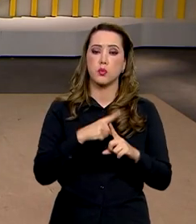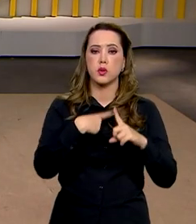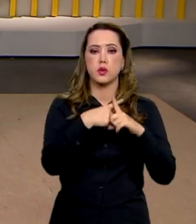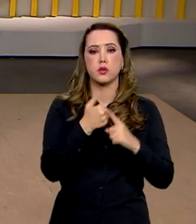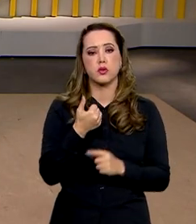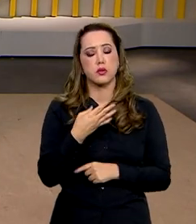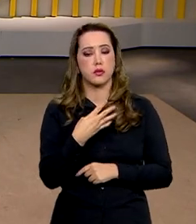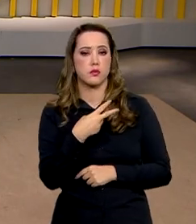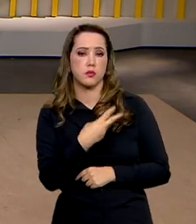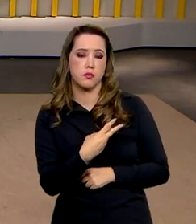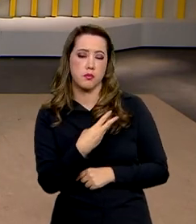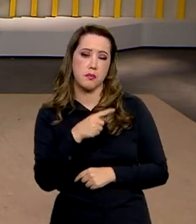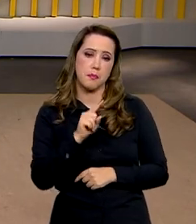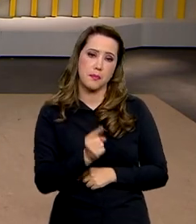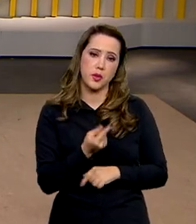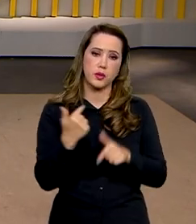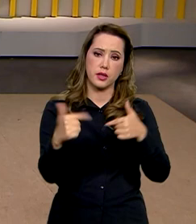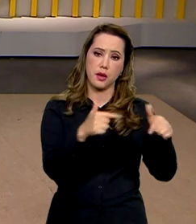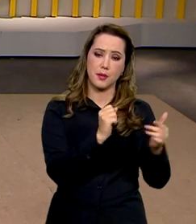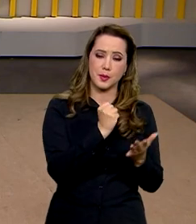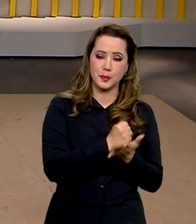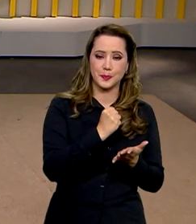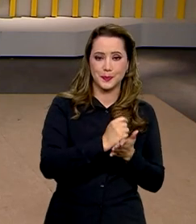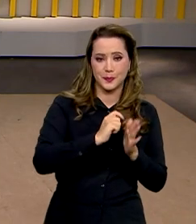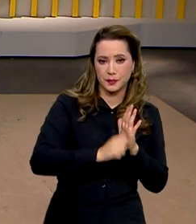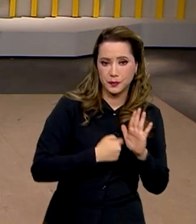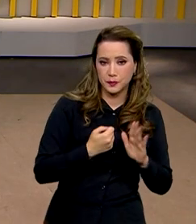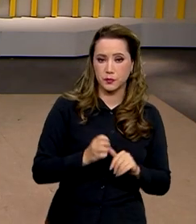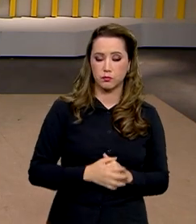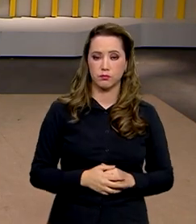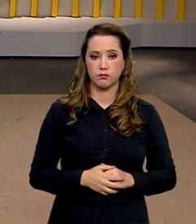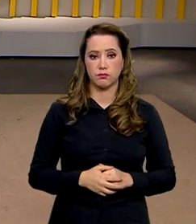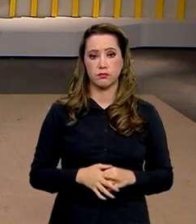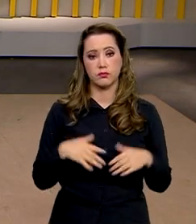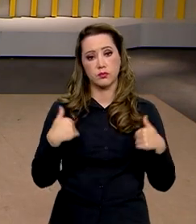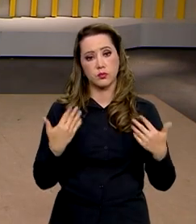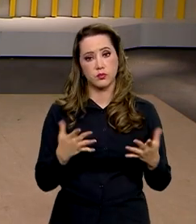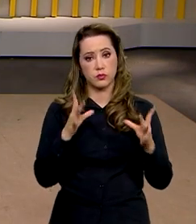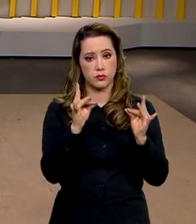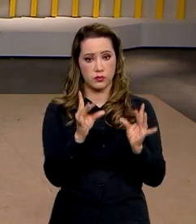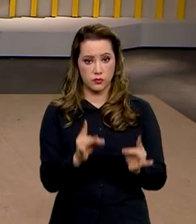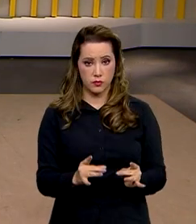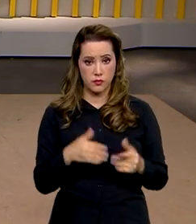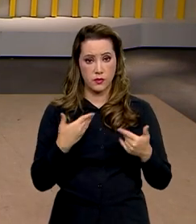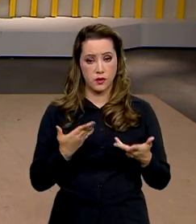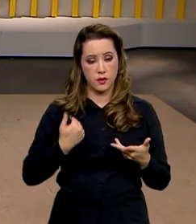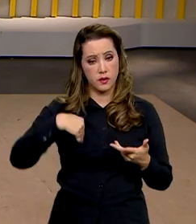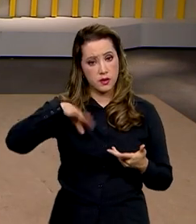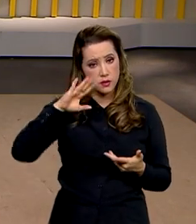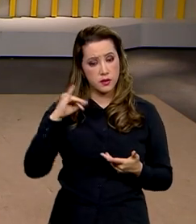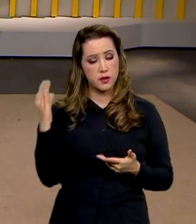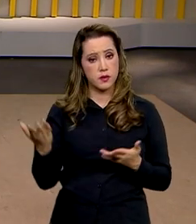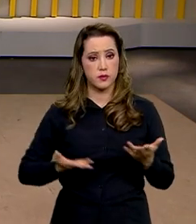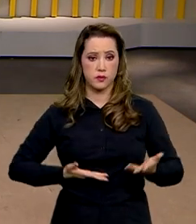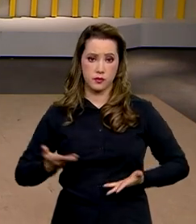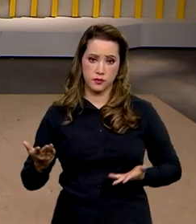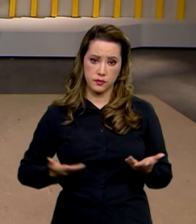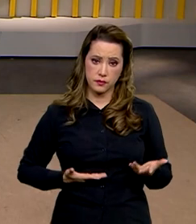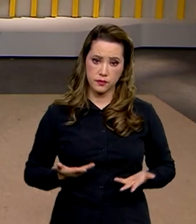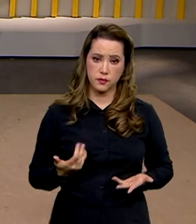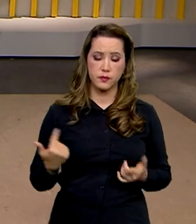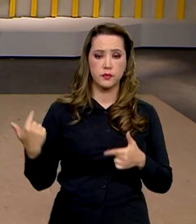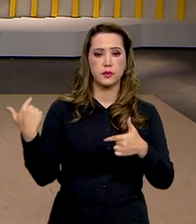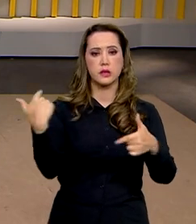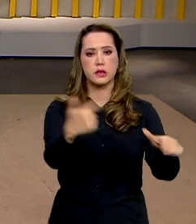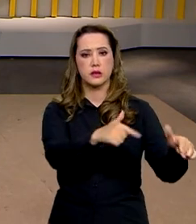143 mil postos com carteira assinada. É, Ana, e o setor que mais se destaca é o de